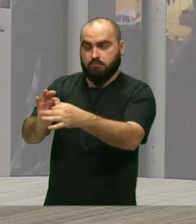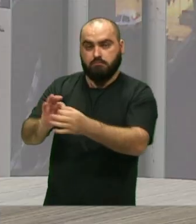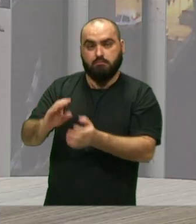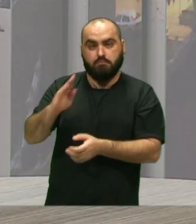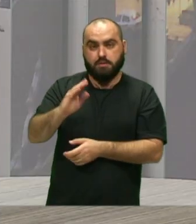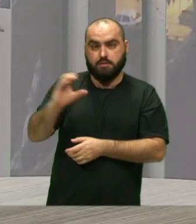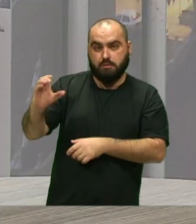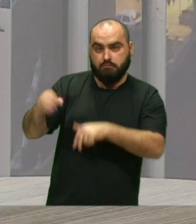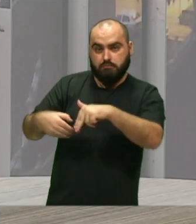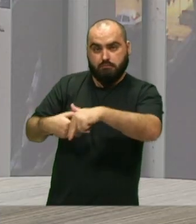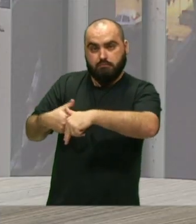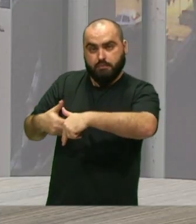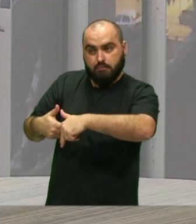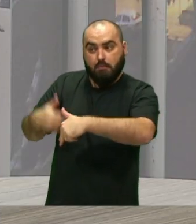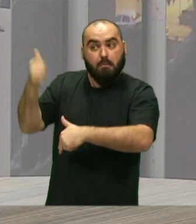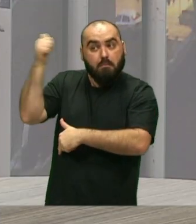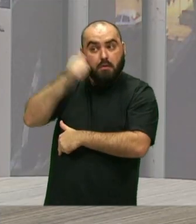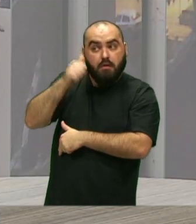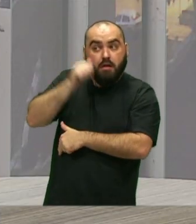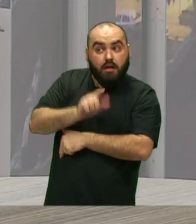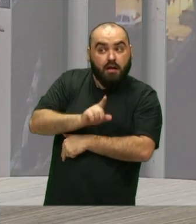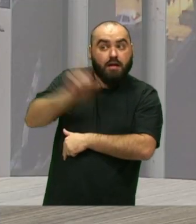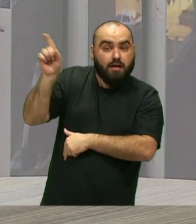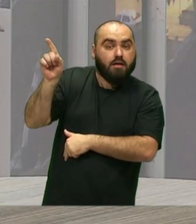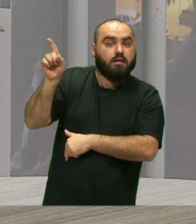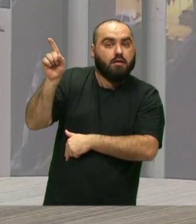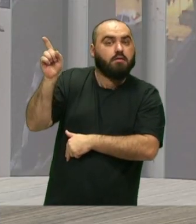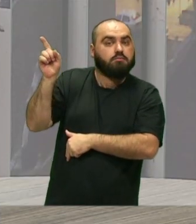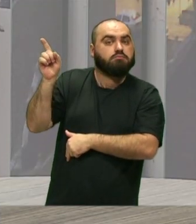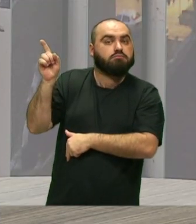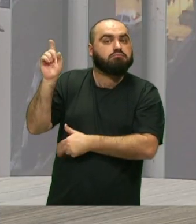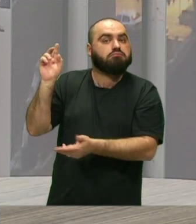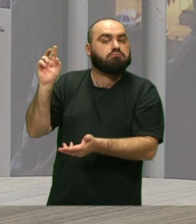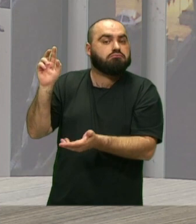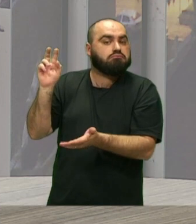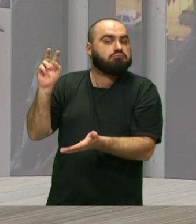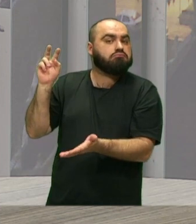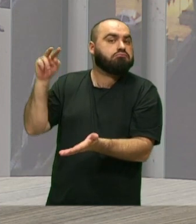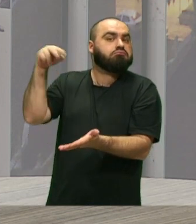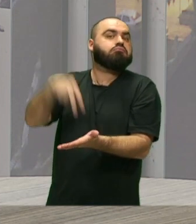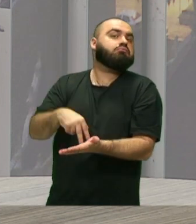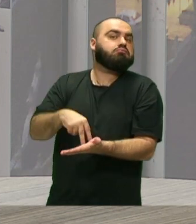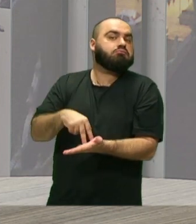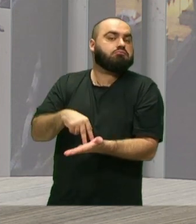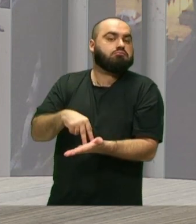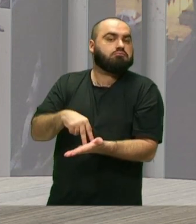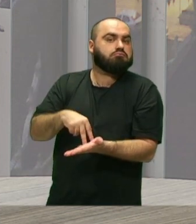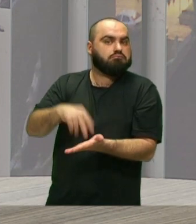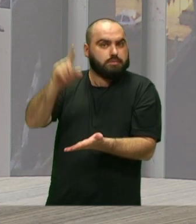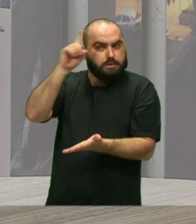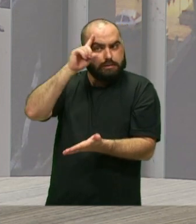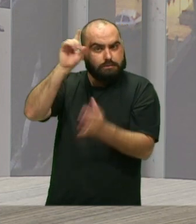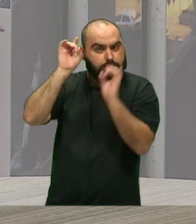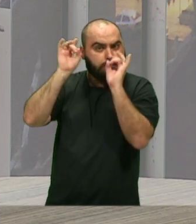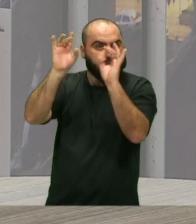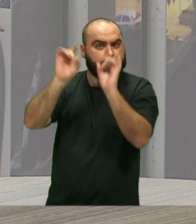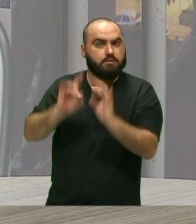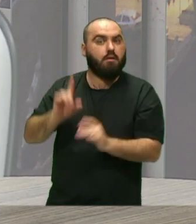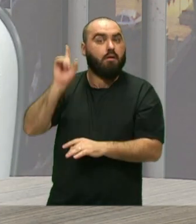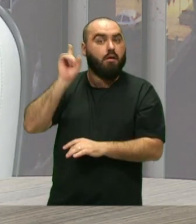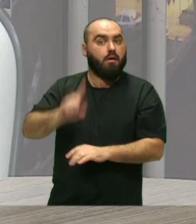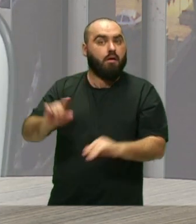Camboriú As mulheres de Balneário Camboriú Daquele grupo Se uniram Em um dia Bastante memorável Que foi a